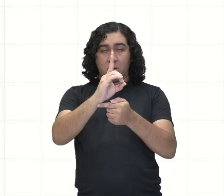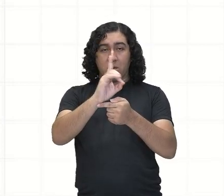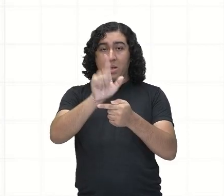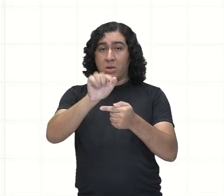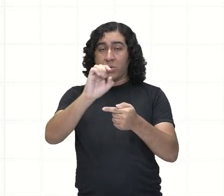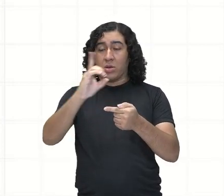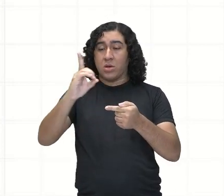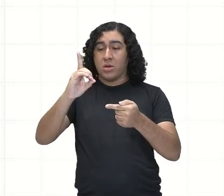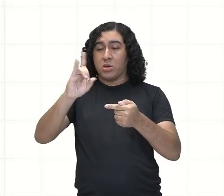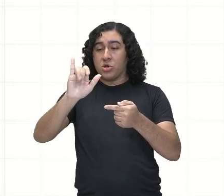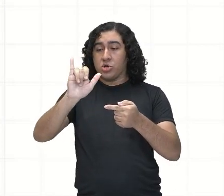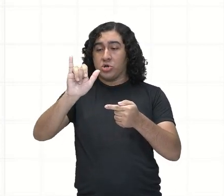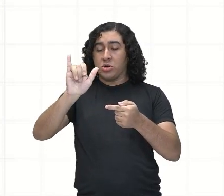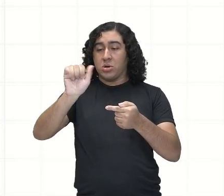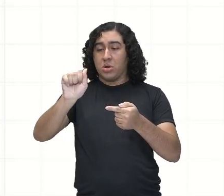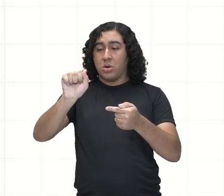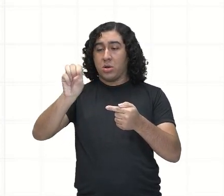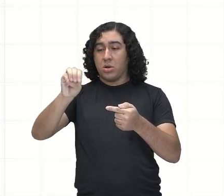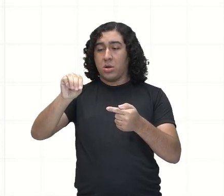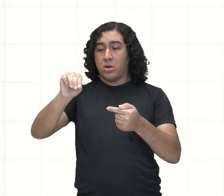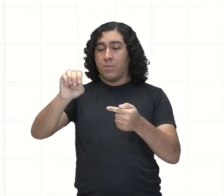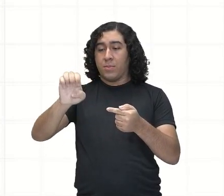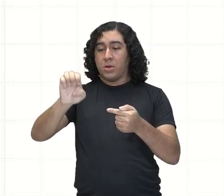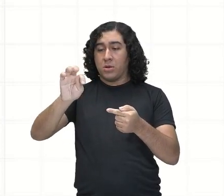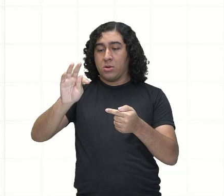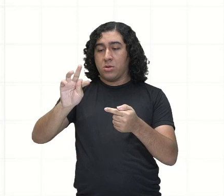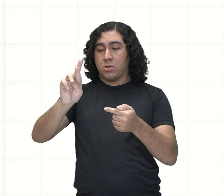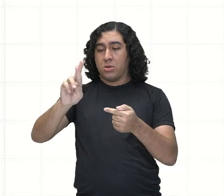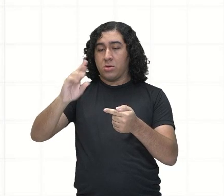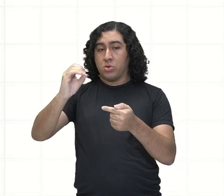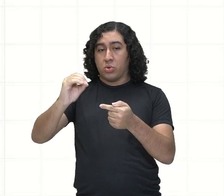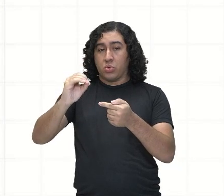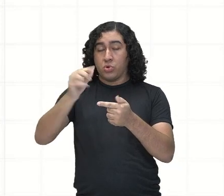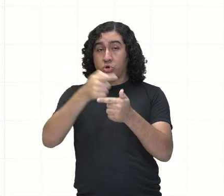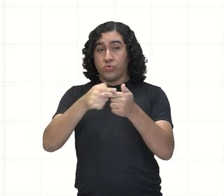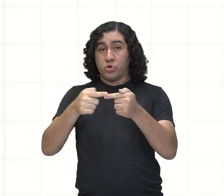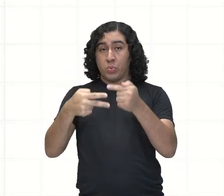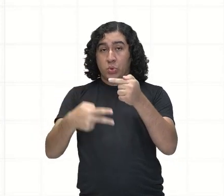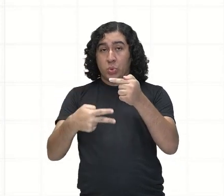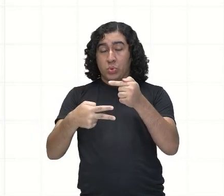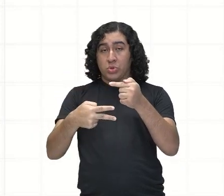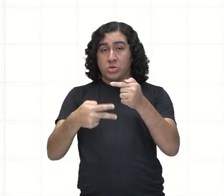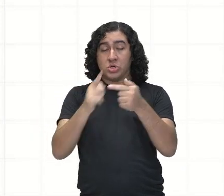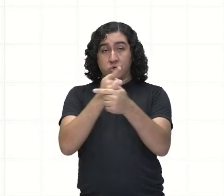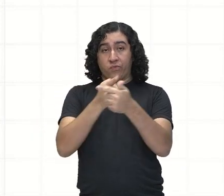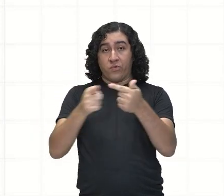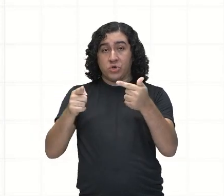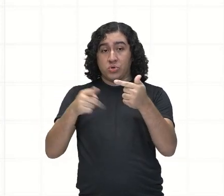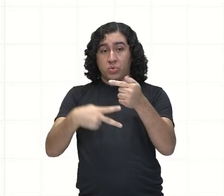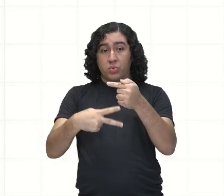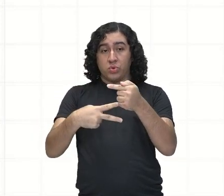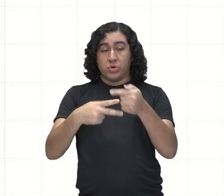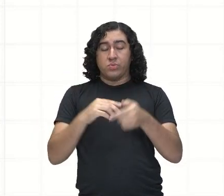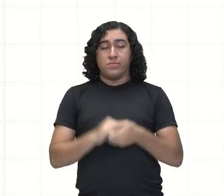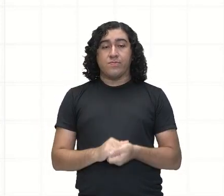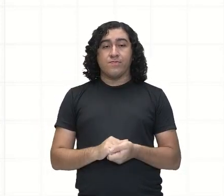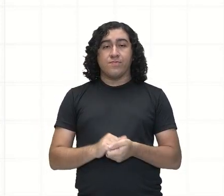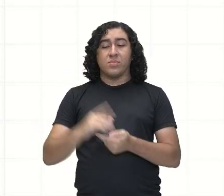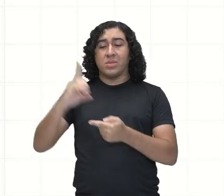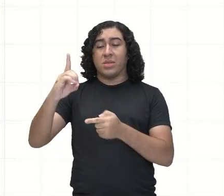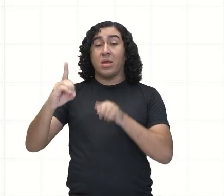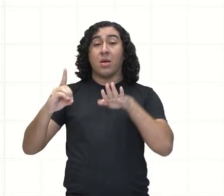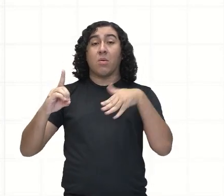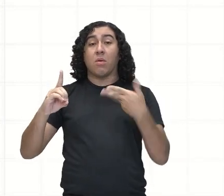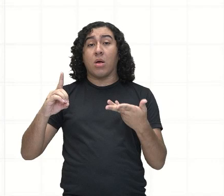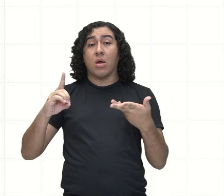Diâmetro dividido por 2. Lembrando que sempre isso aqui, né? Formato de fração, mas é uma divisão. Quem é o diâmetro é 100.